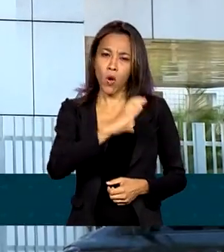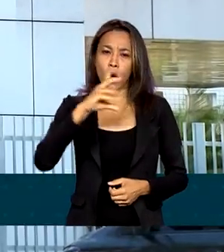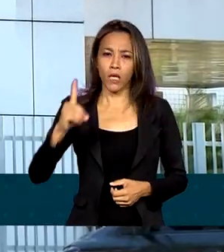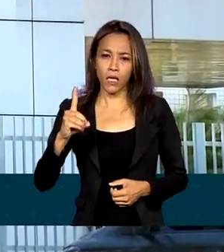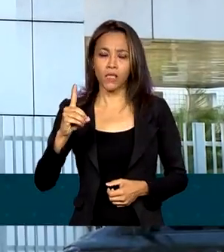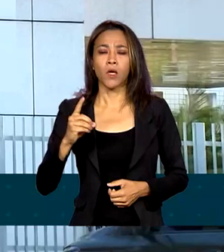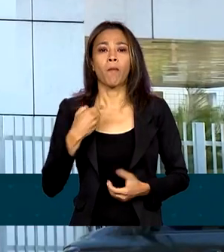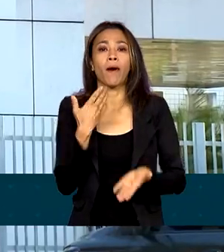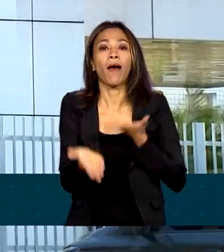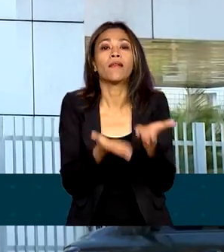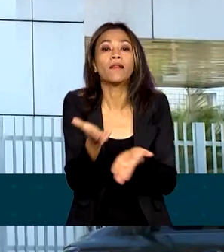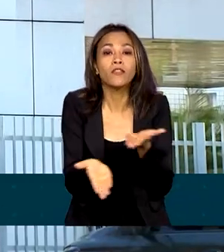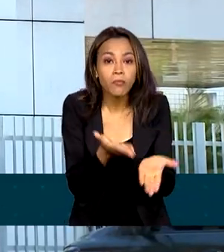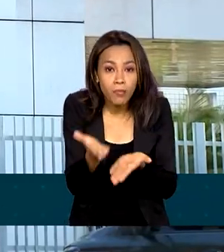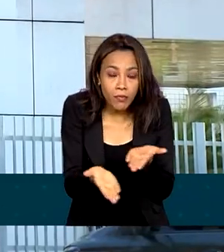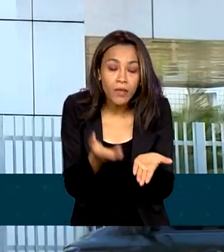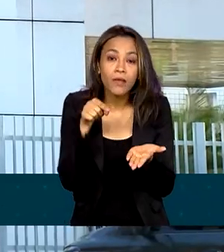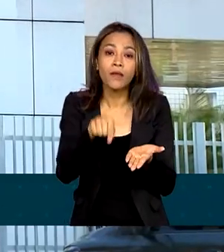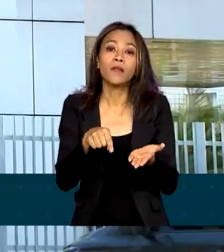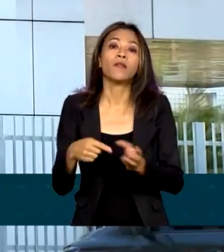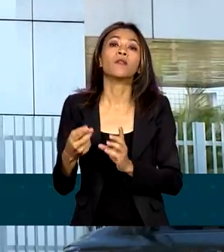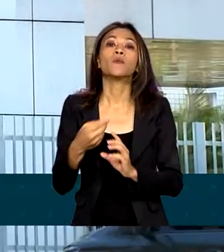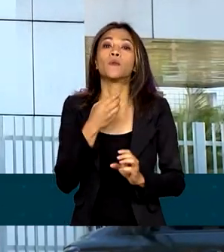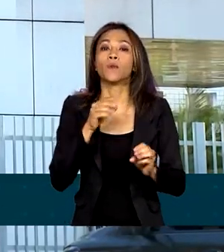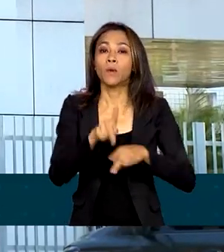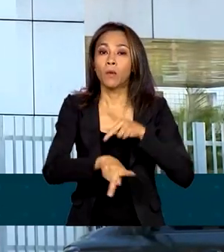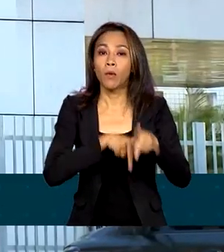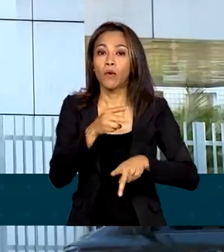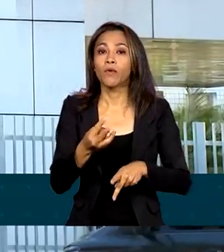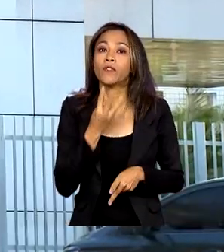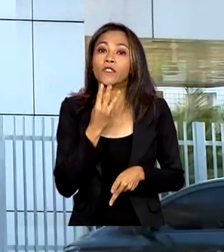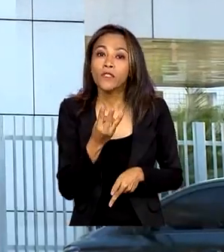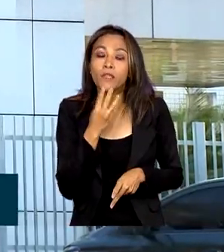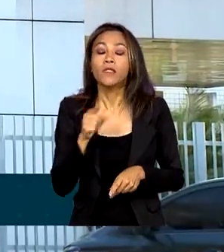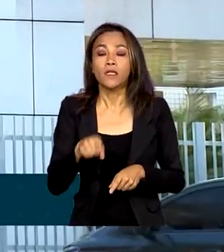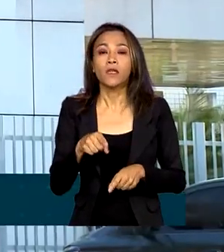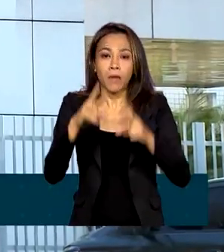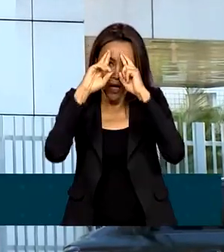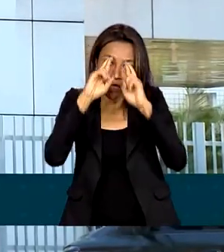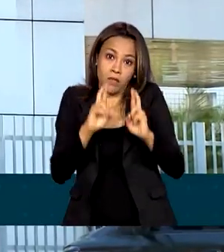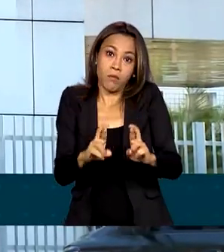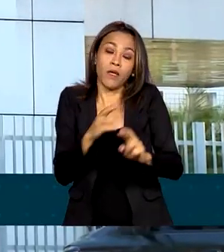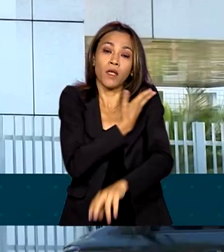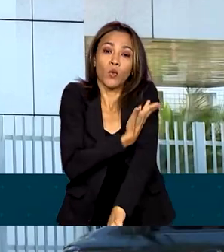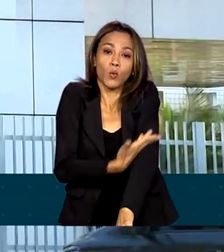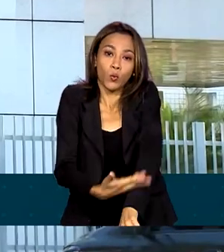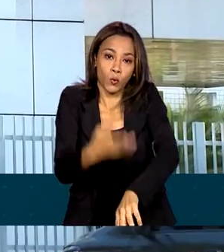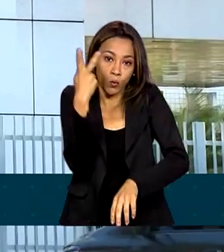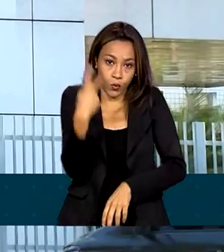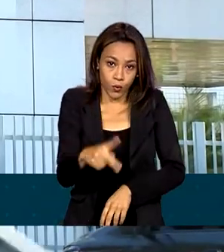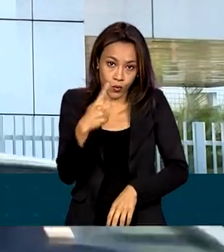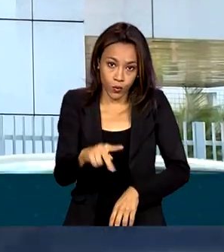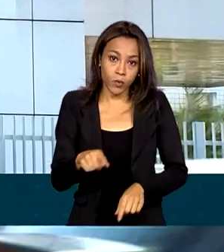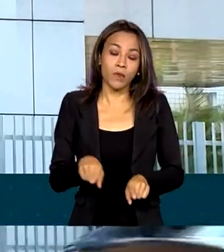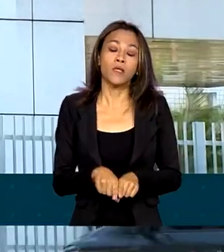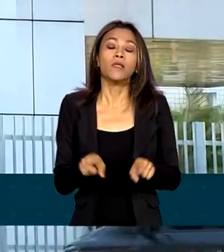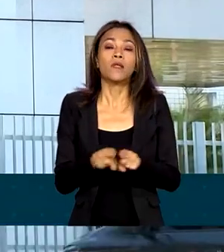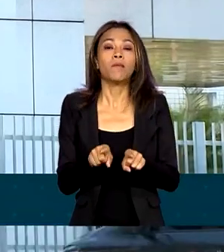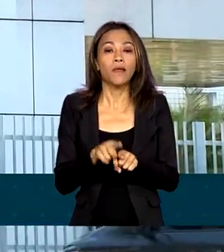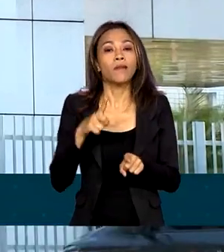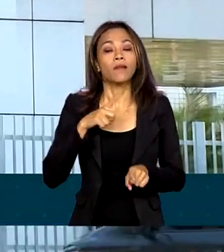e respeita as práticas culturais do povo Yanomami. A tradição alimentar dos pacientes indígenas também é levada em